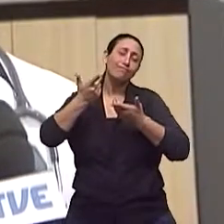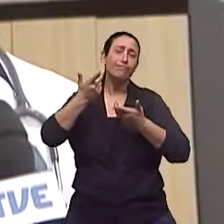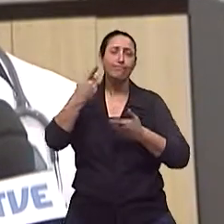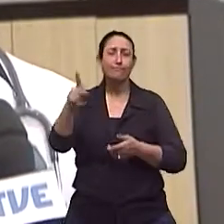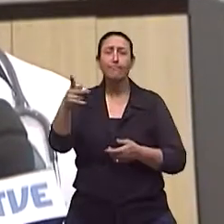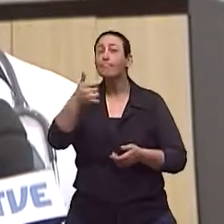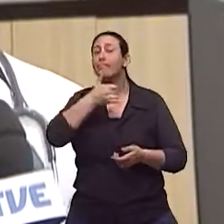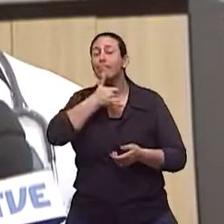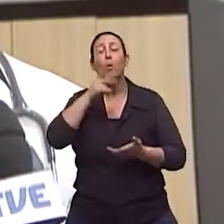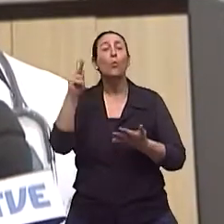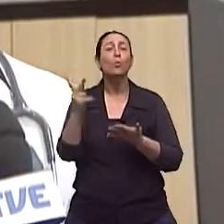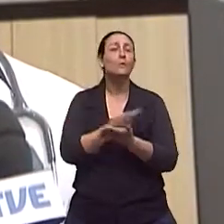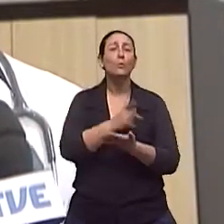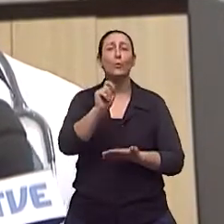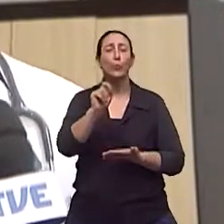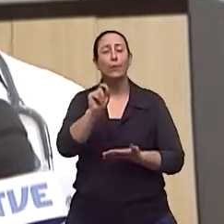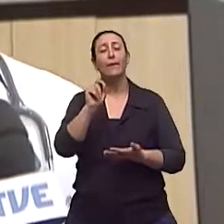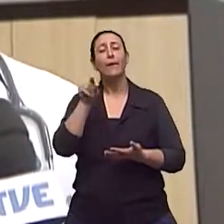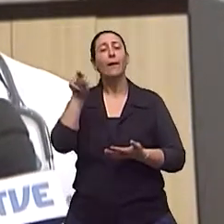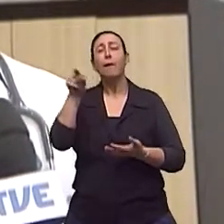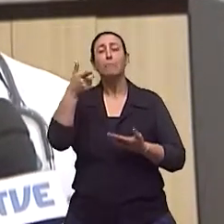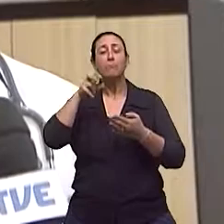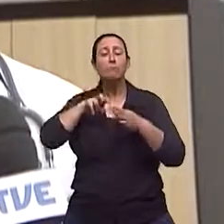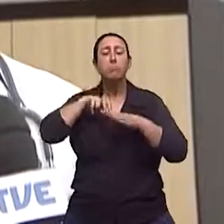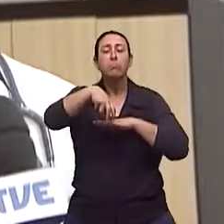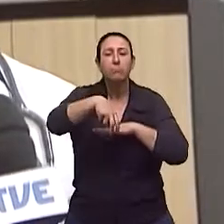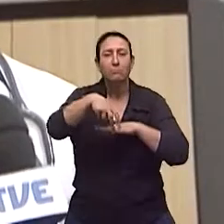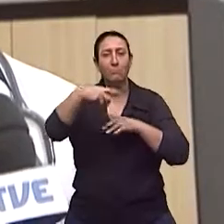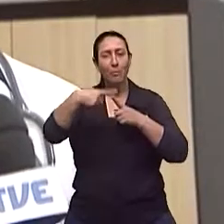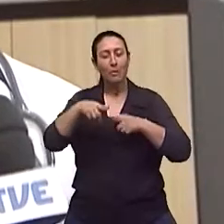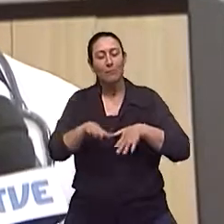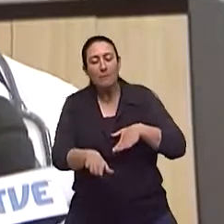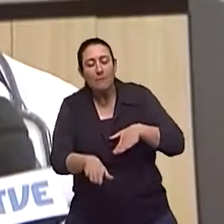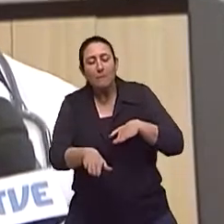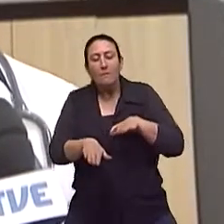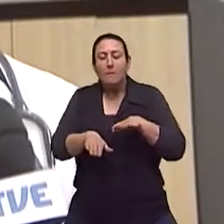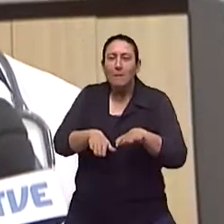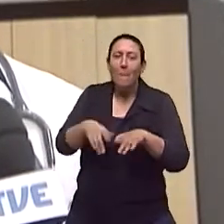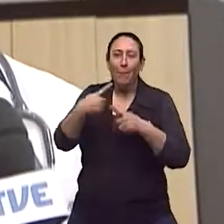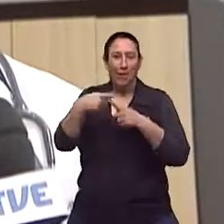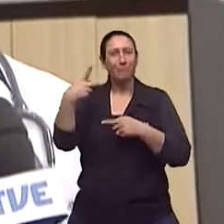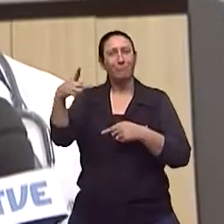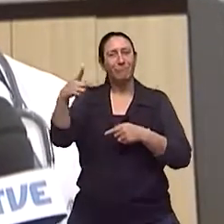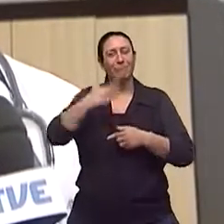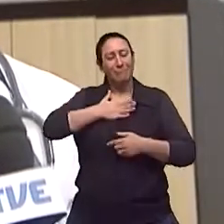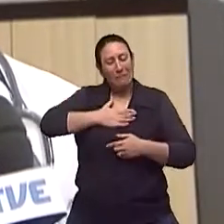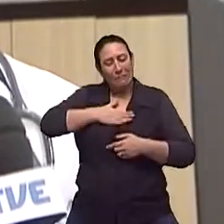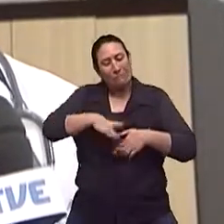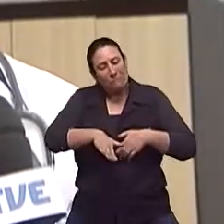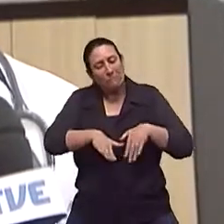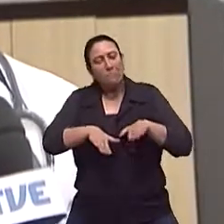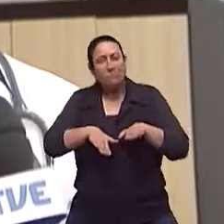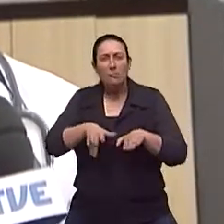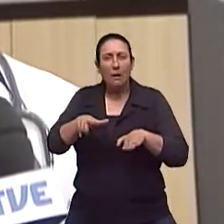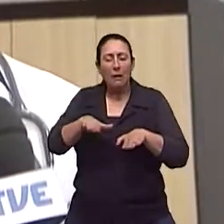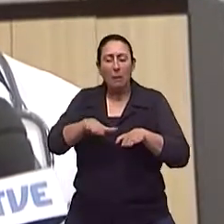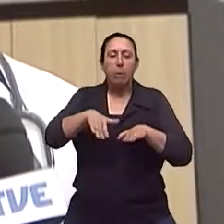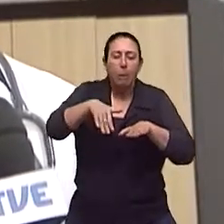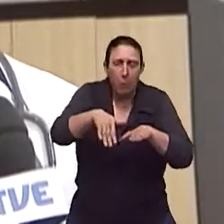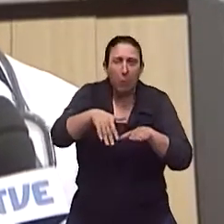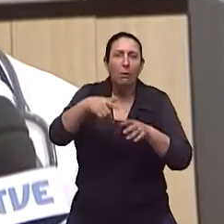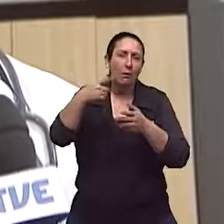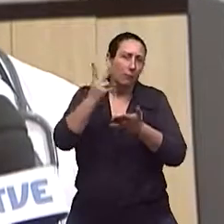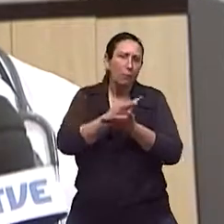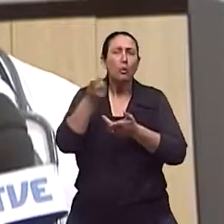de tropeçar no próprio chão pela dificuldade de mobilidade da doença de Parkinson. Isso mesmo com o